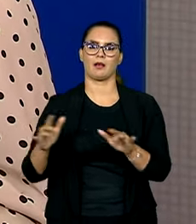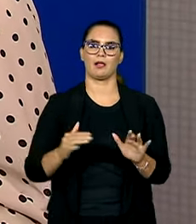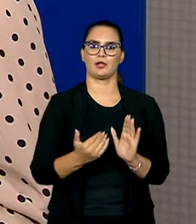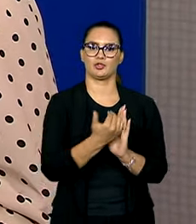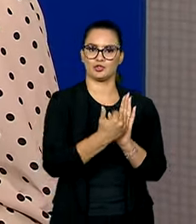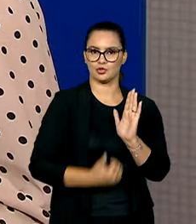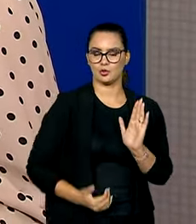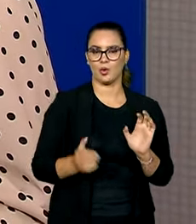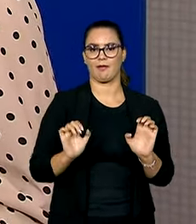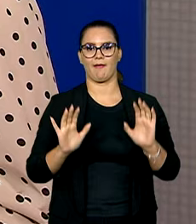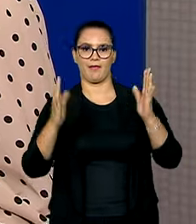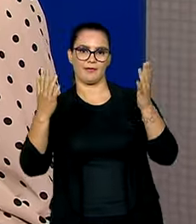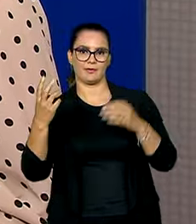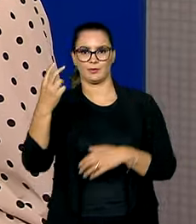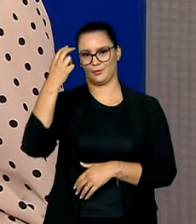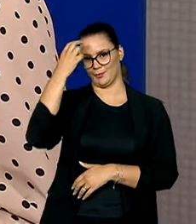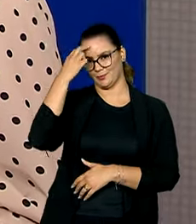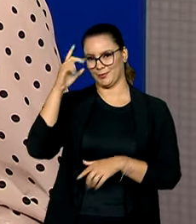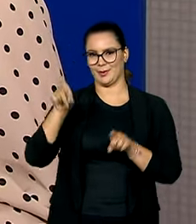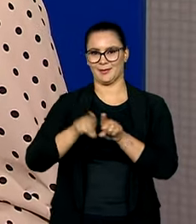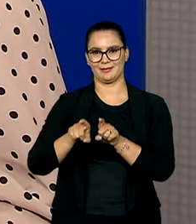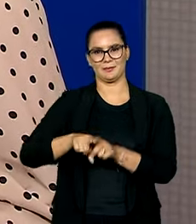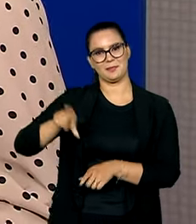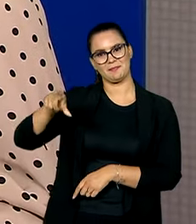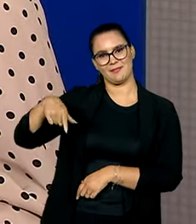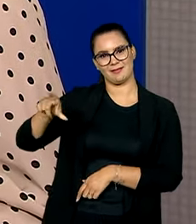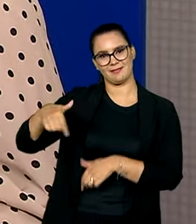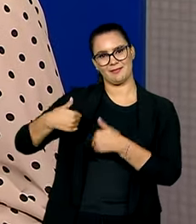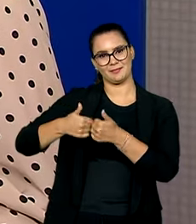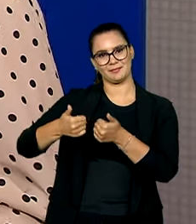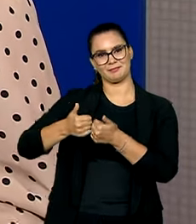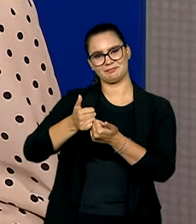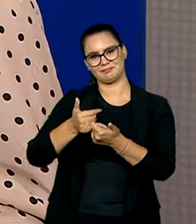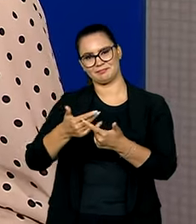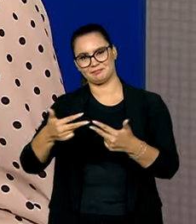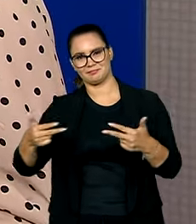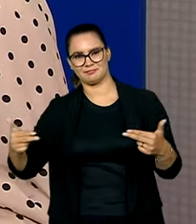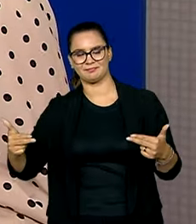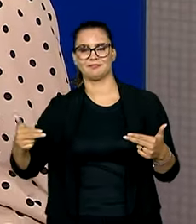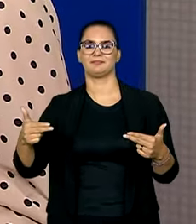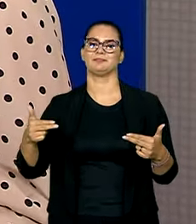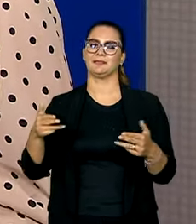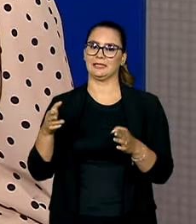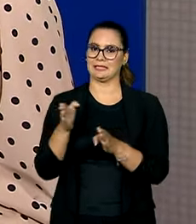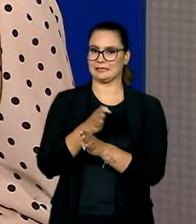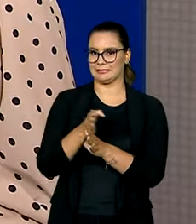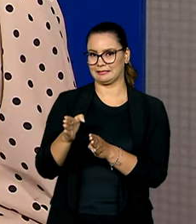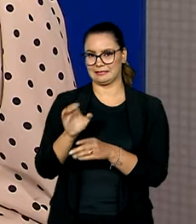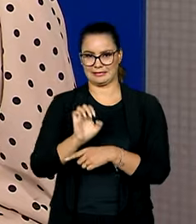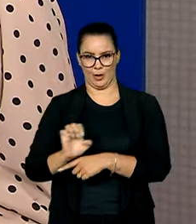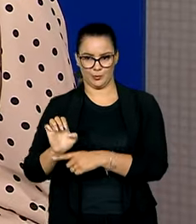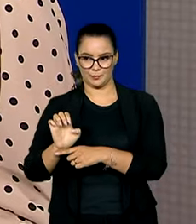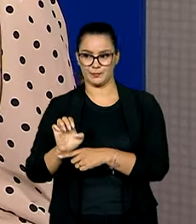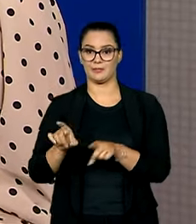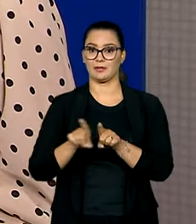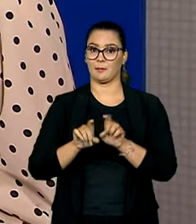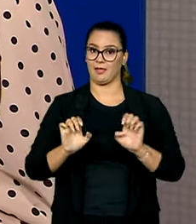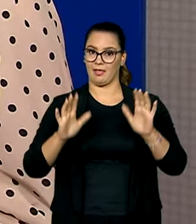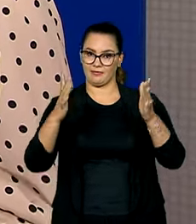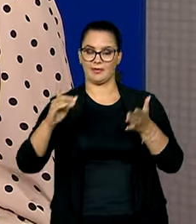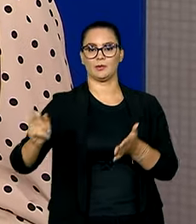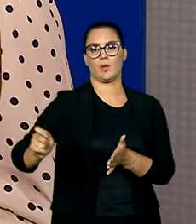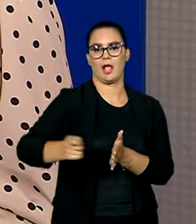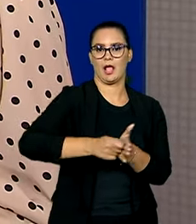eventos culturais e também passagens gratuitas no transporte interestadual. E olha, durante o evento também foi